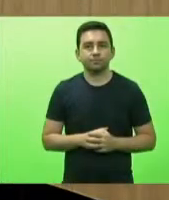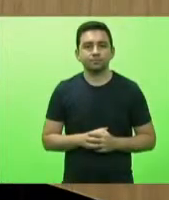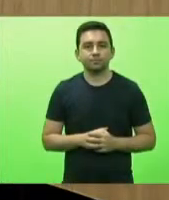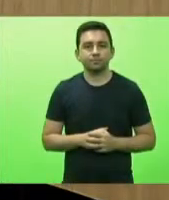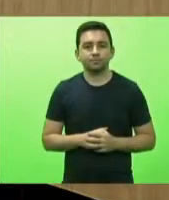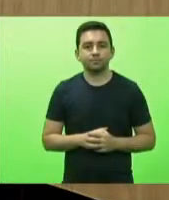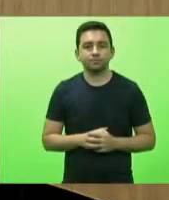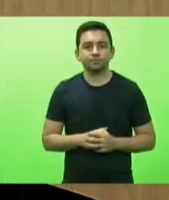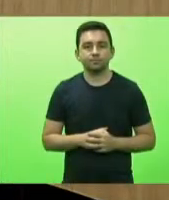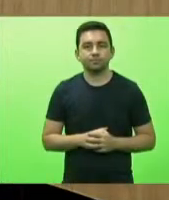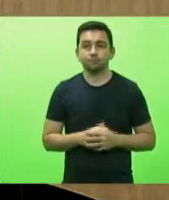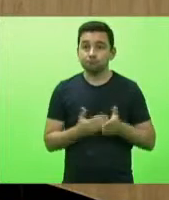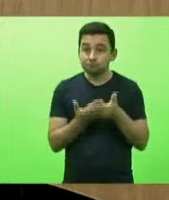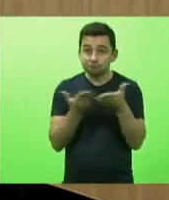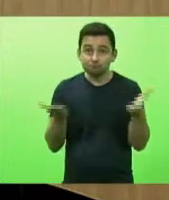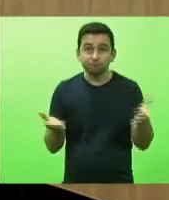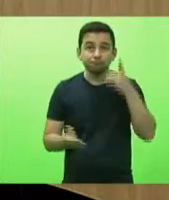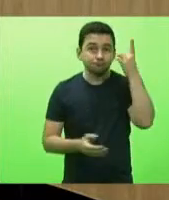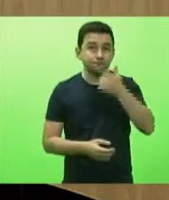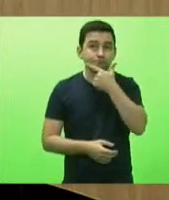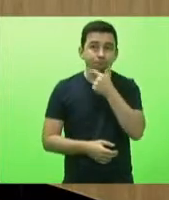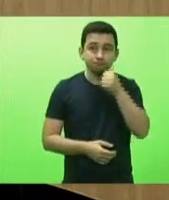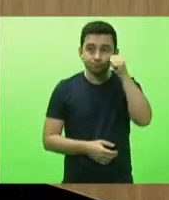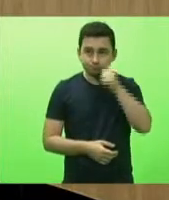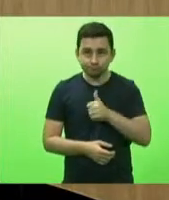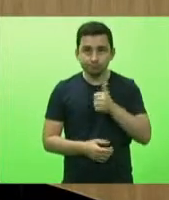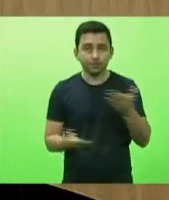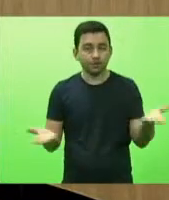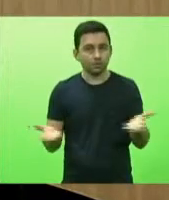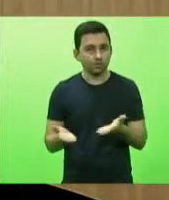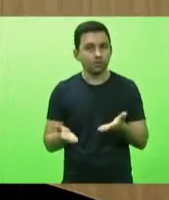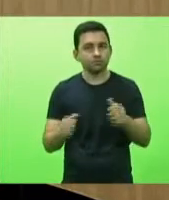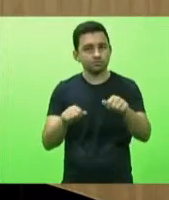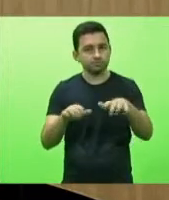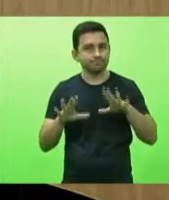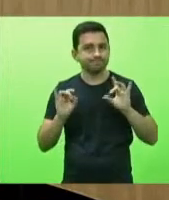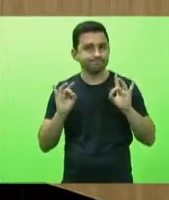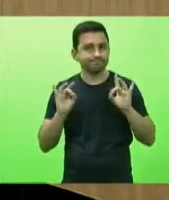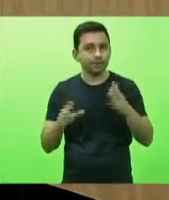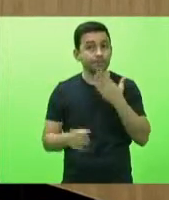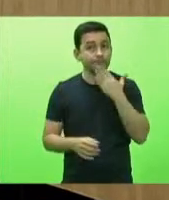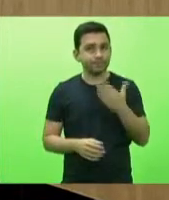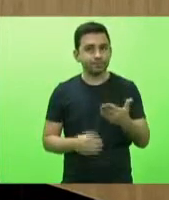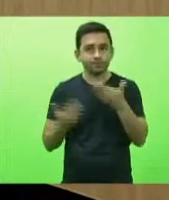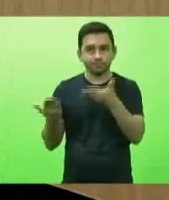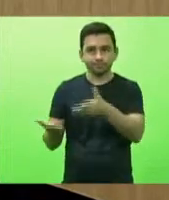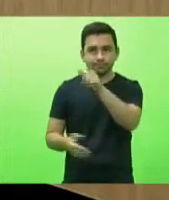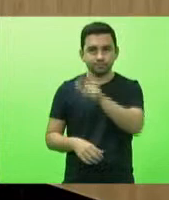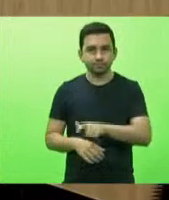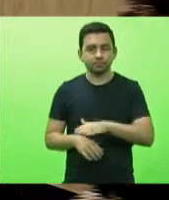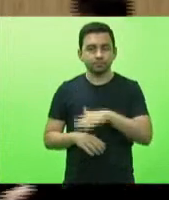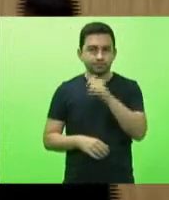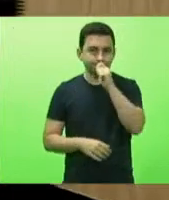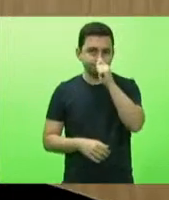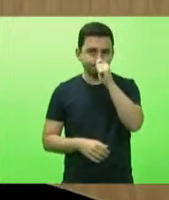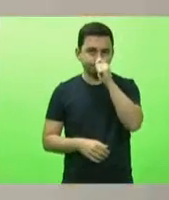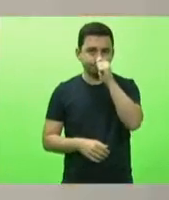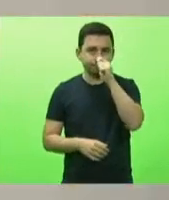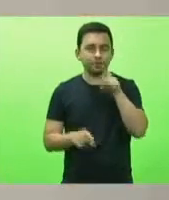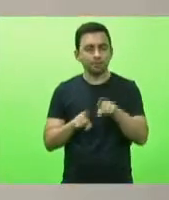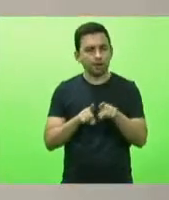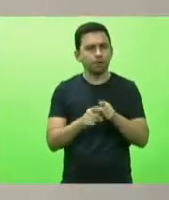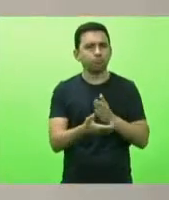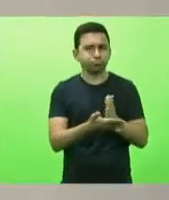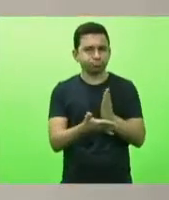Senhoras deputadas, senhores deputados, a presente sessão especial foi convocada através do requerimento do senhor deputado Min e aprovada pelos demais